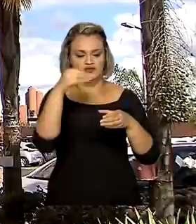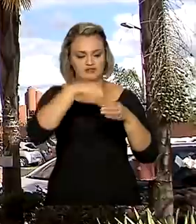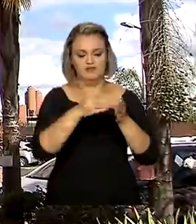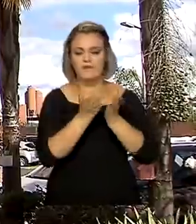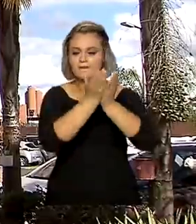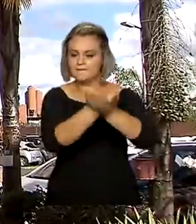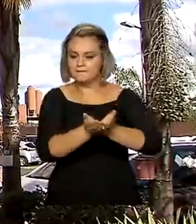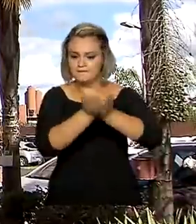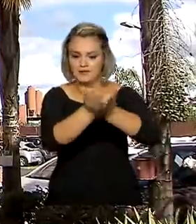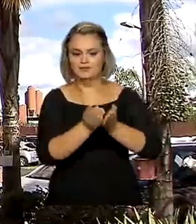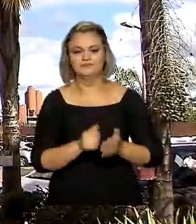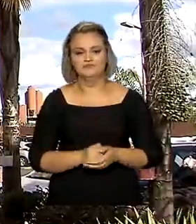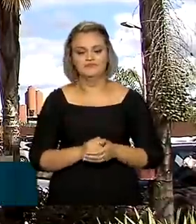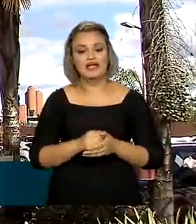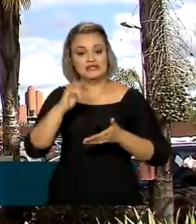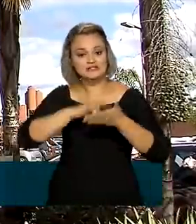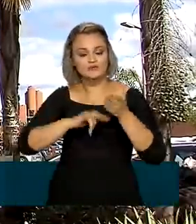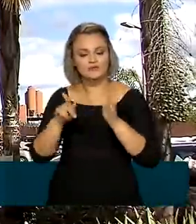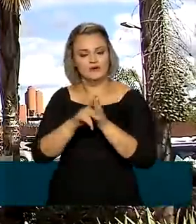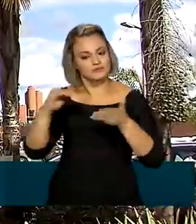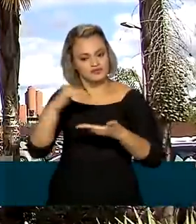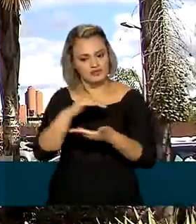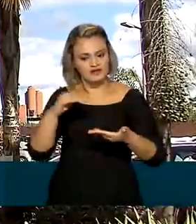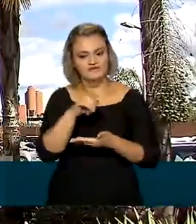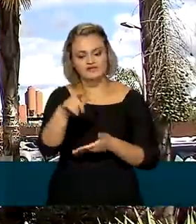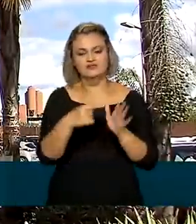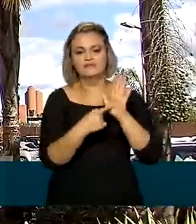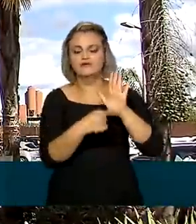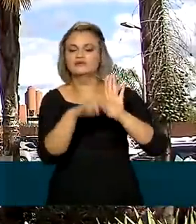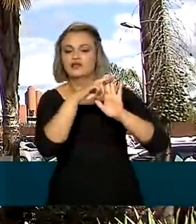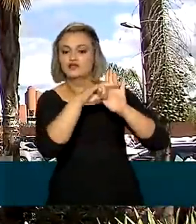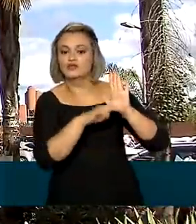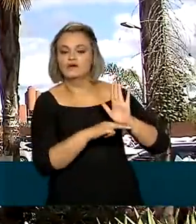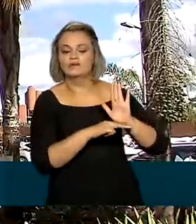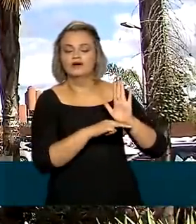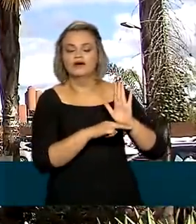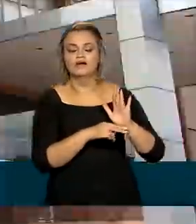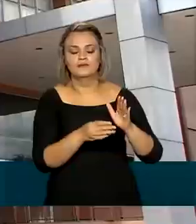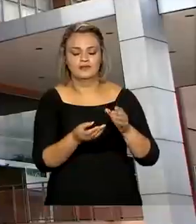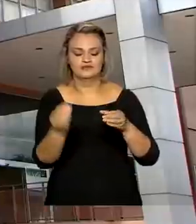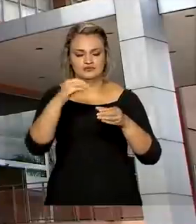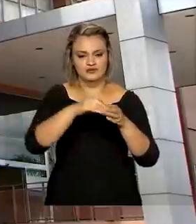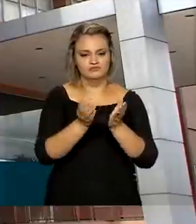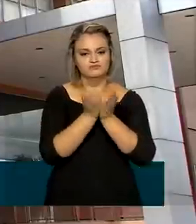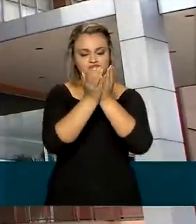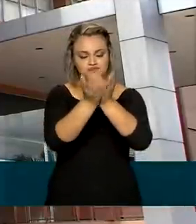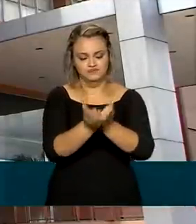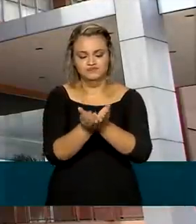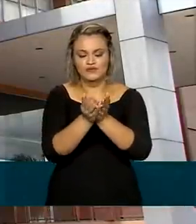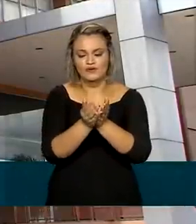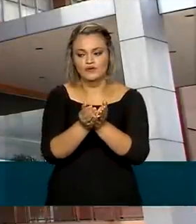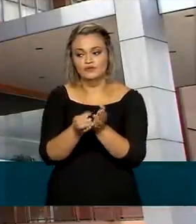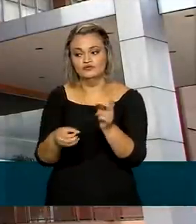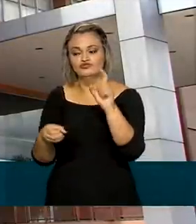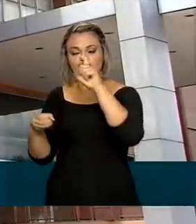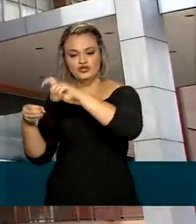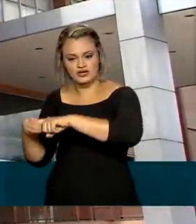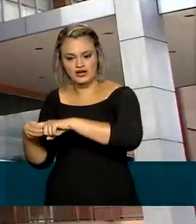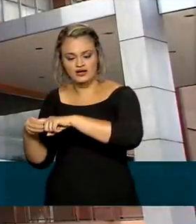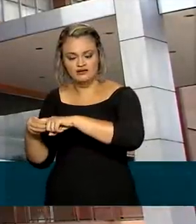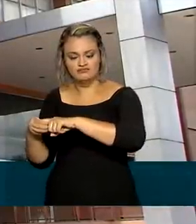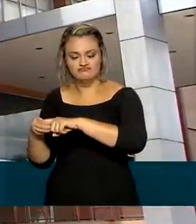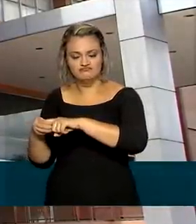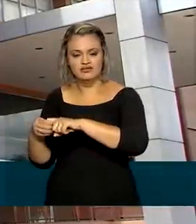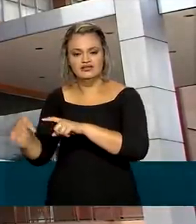O documento da Anvisa atrasa as normas sanitárias para o embarque, desembarque e transporte de